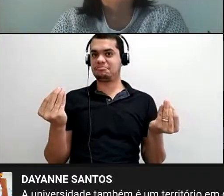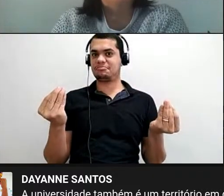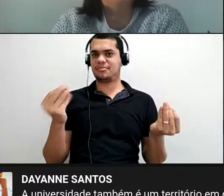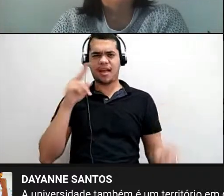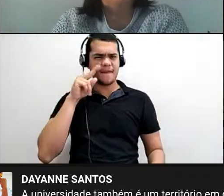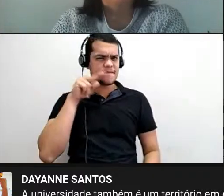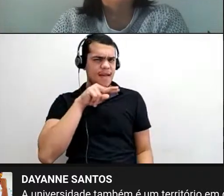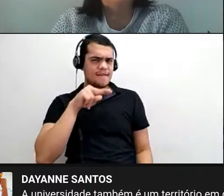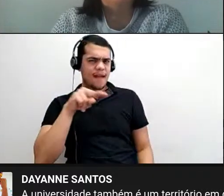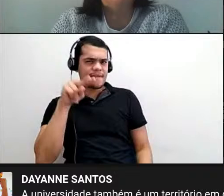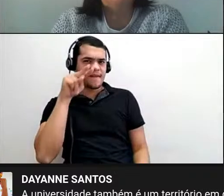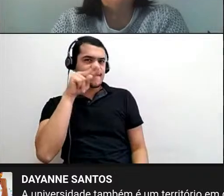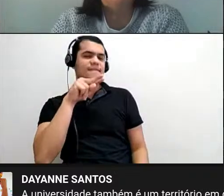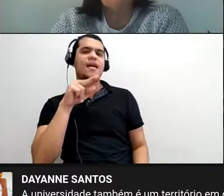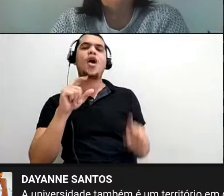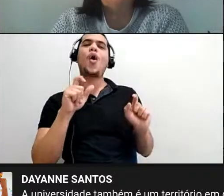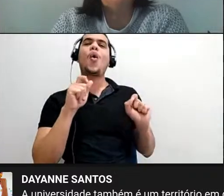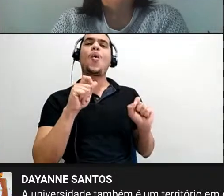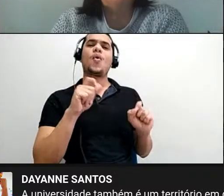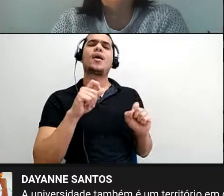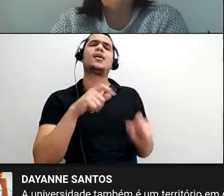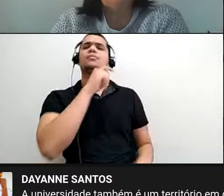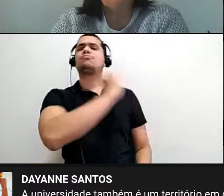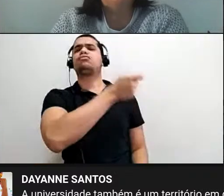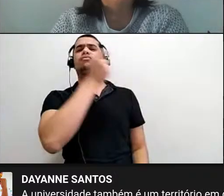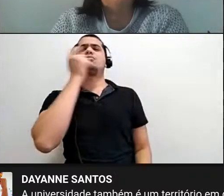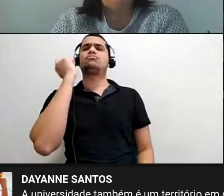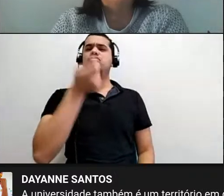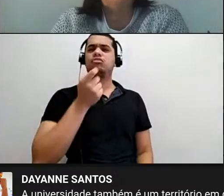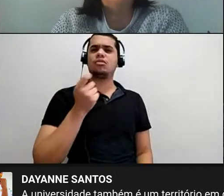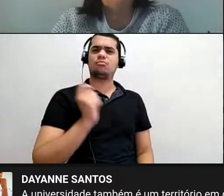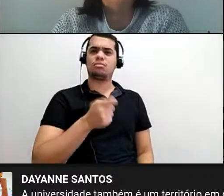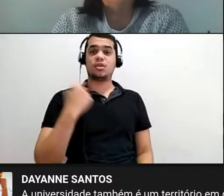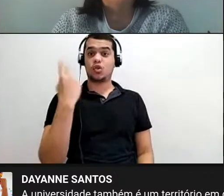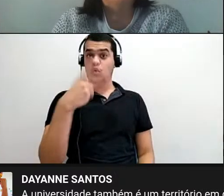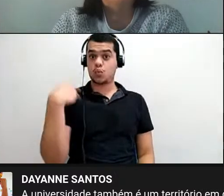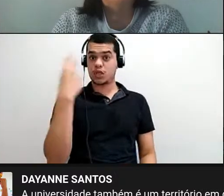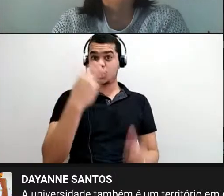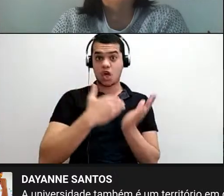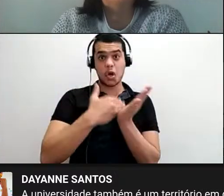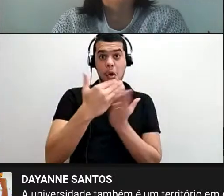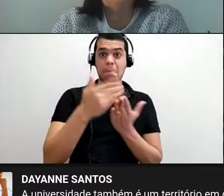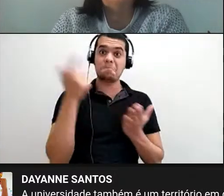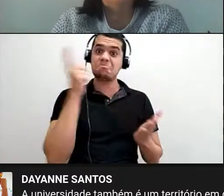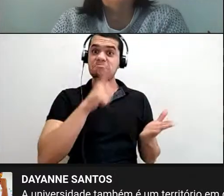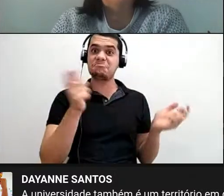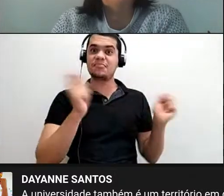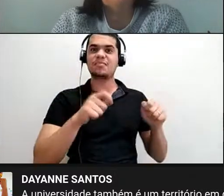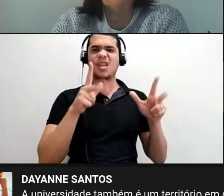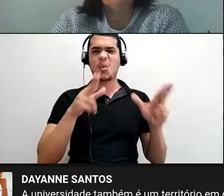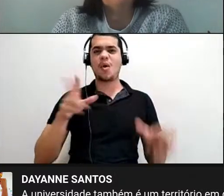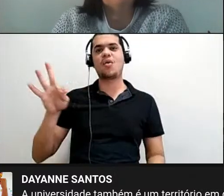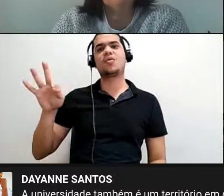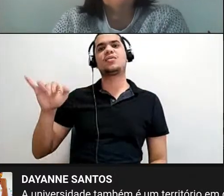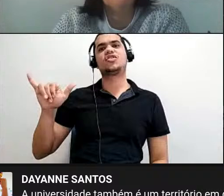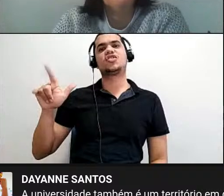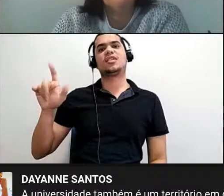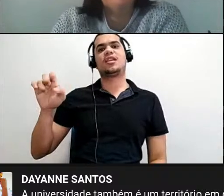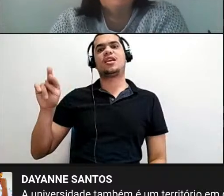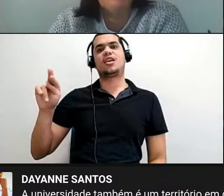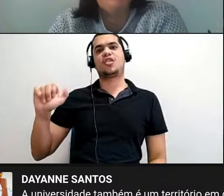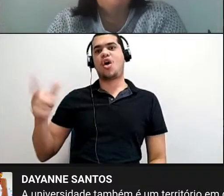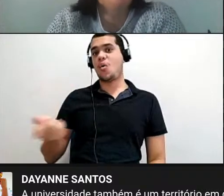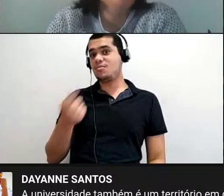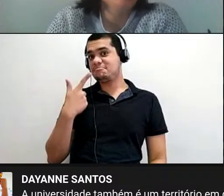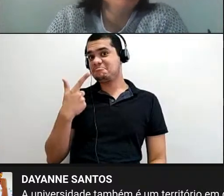que a reza que ela está fazendo daqui a duas horas vai começar a fazer efeito como um tilenol? Sabe, não